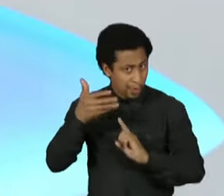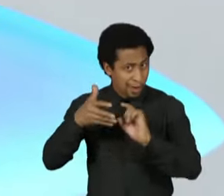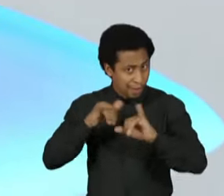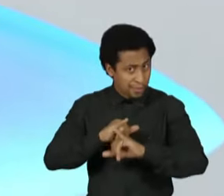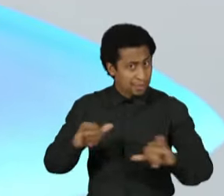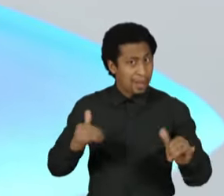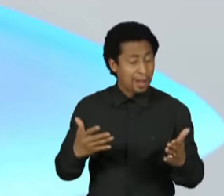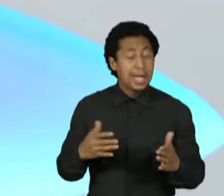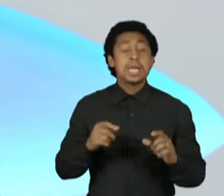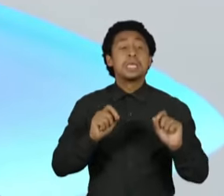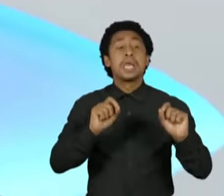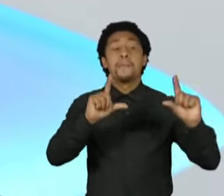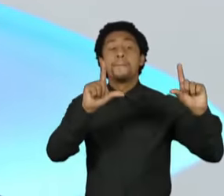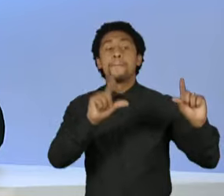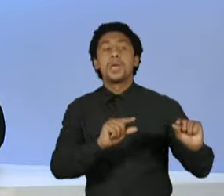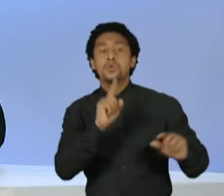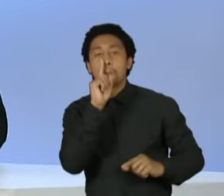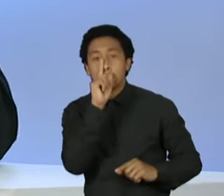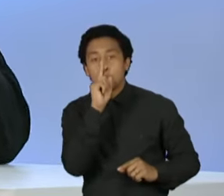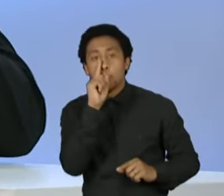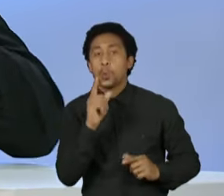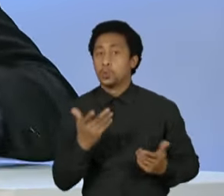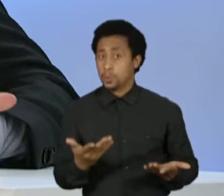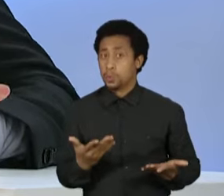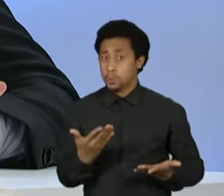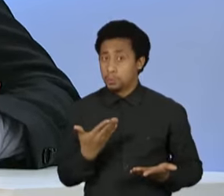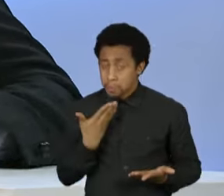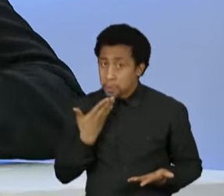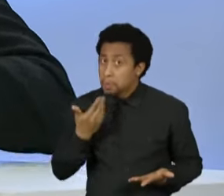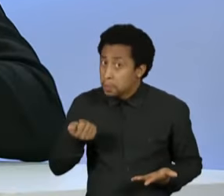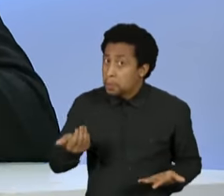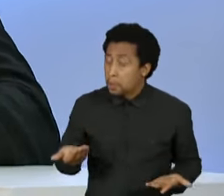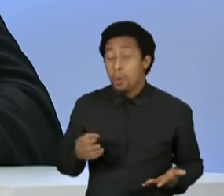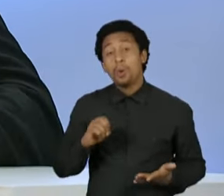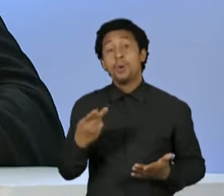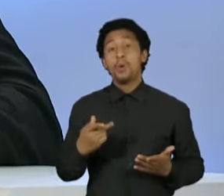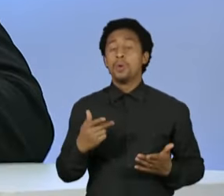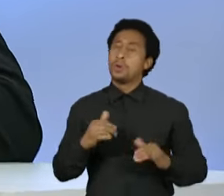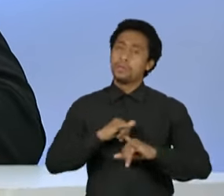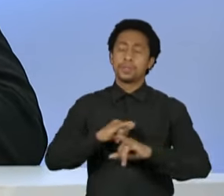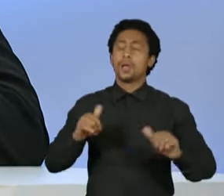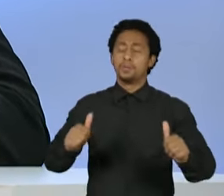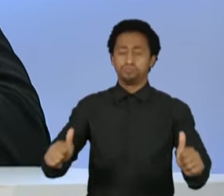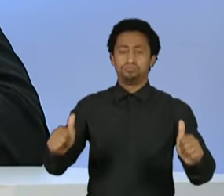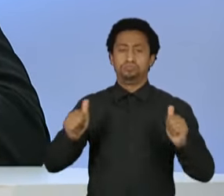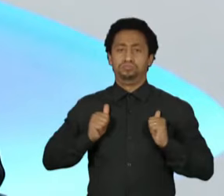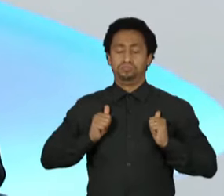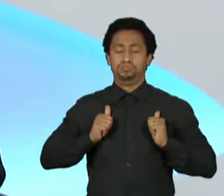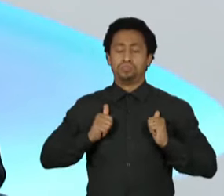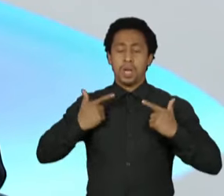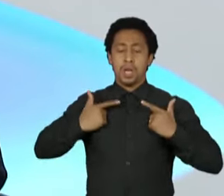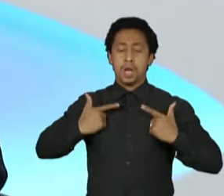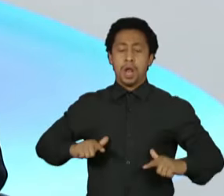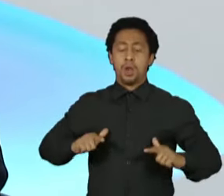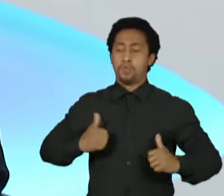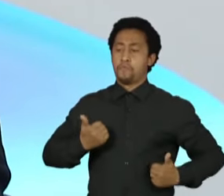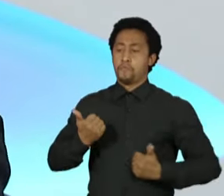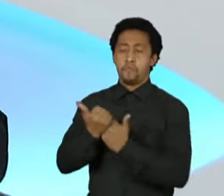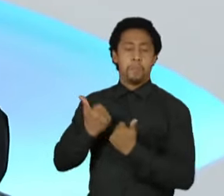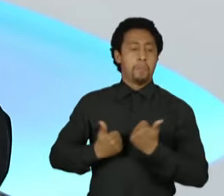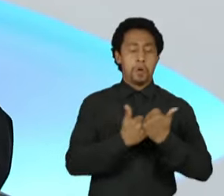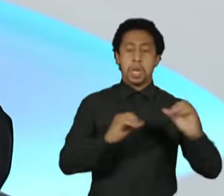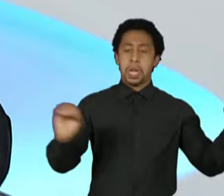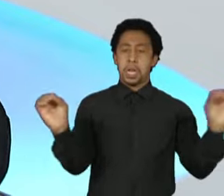sejam perigosos? Ou pelo menos dizer se a senhora vai ficar neutra ou se vai apoiar alguém no segundo turno? De jeito